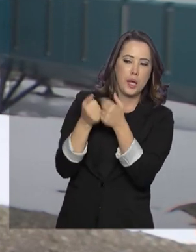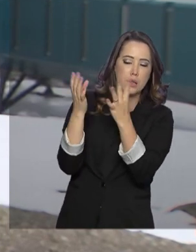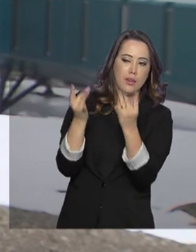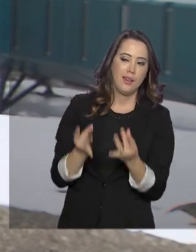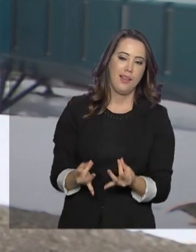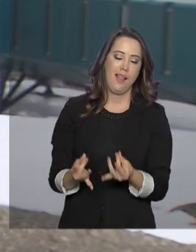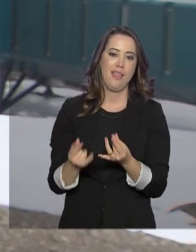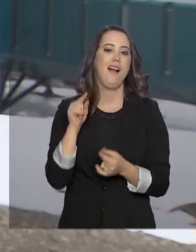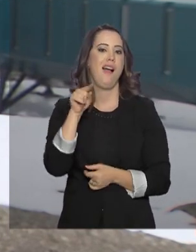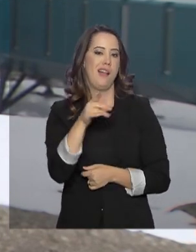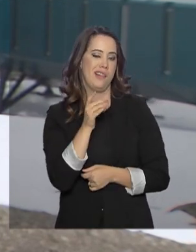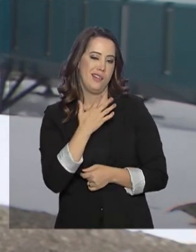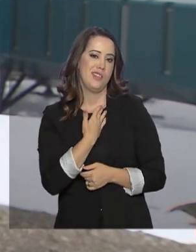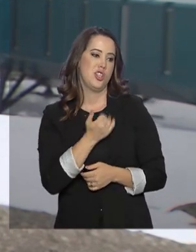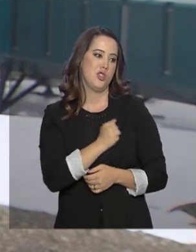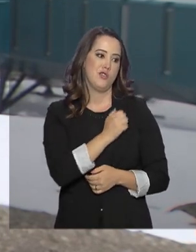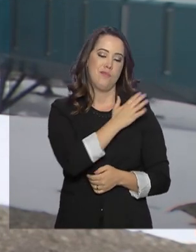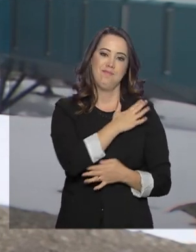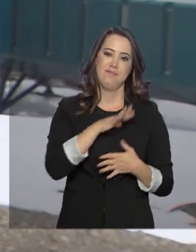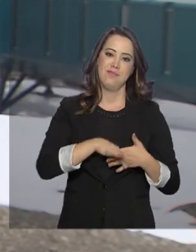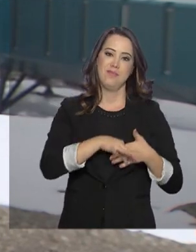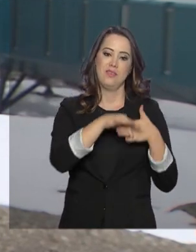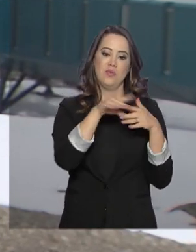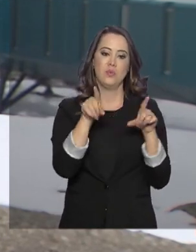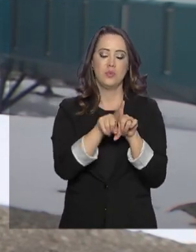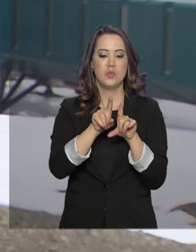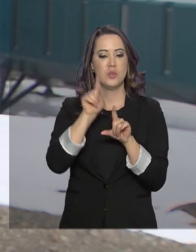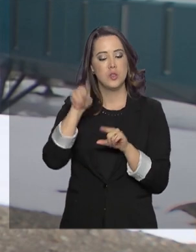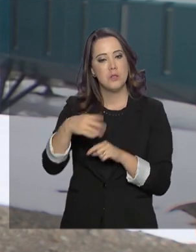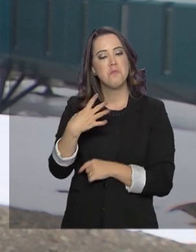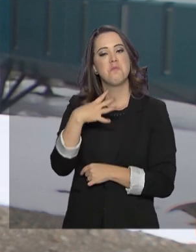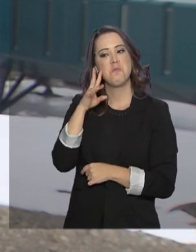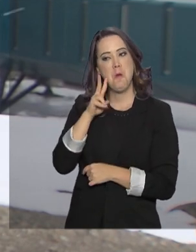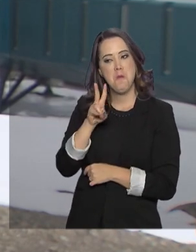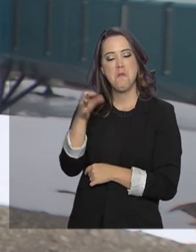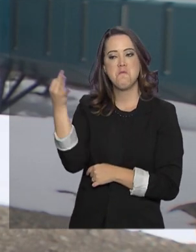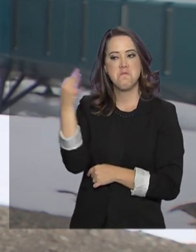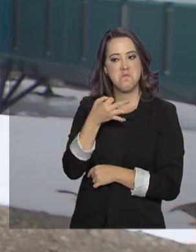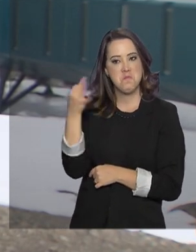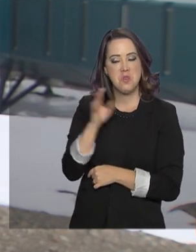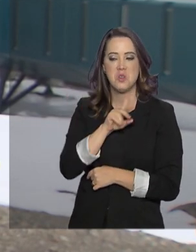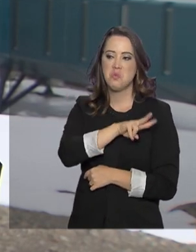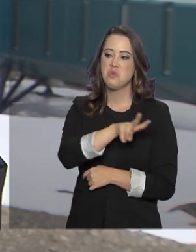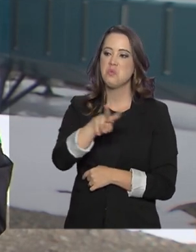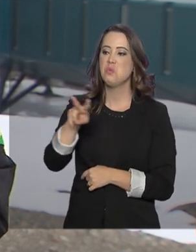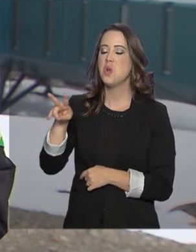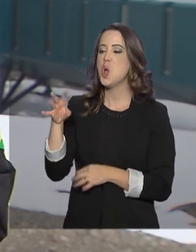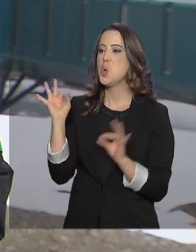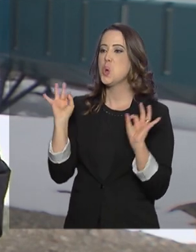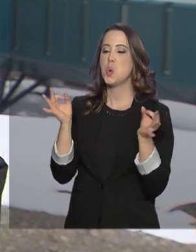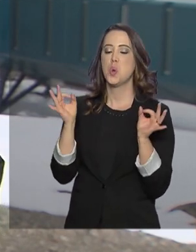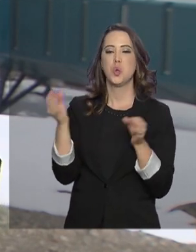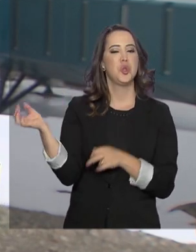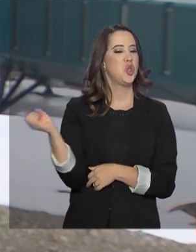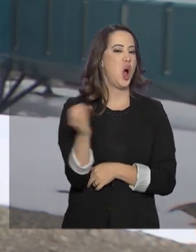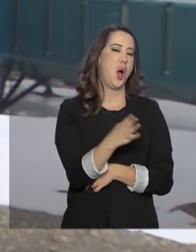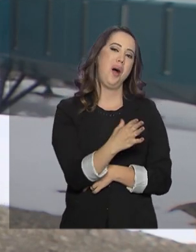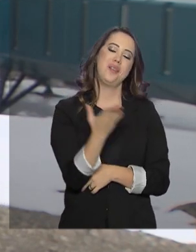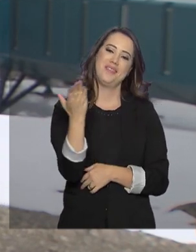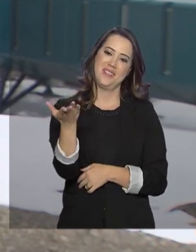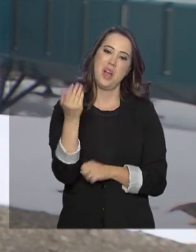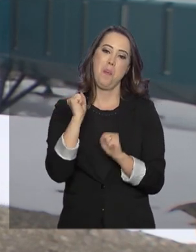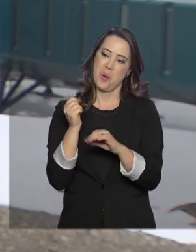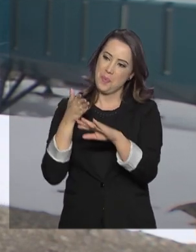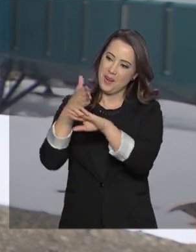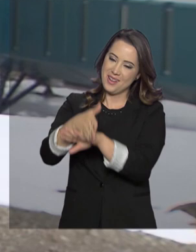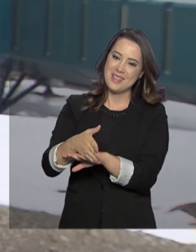E o contra-almirante Sérgio Guida, que é o gerente do programa brasileiro na Antártica, ficou muito satisfeito com o que encontrou. A estação está novinha e pronta para